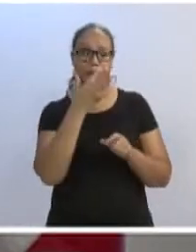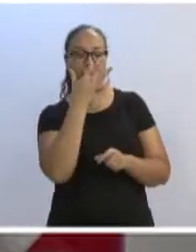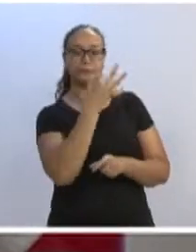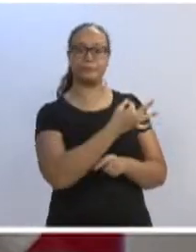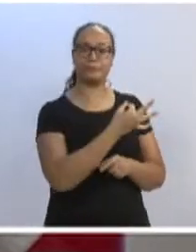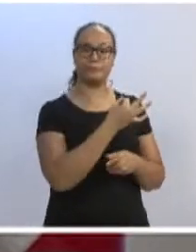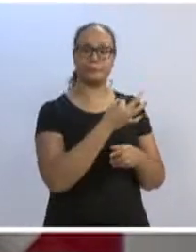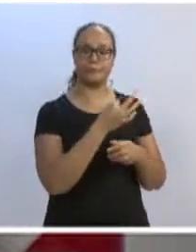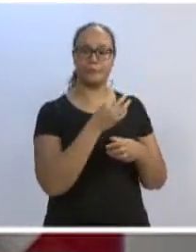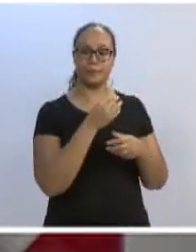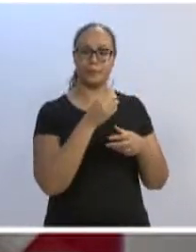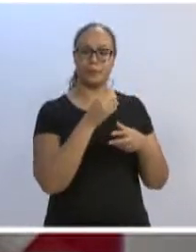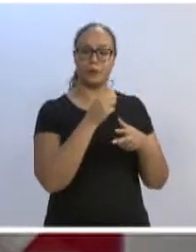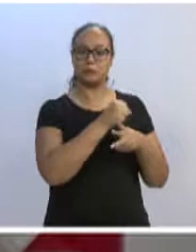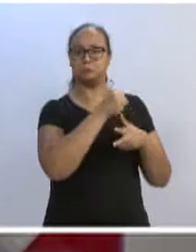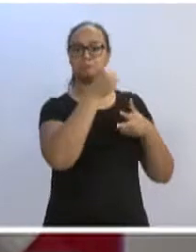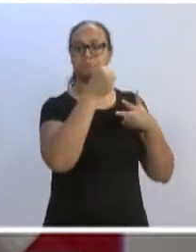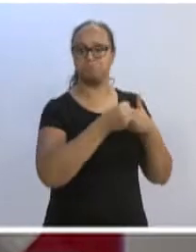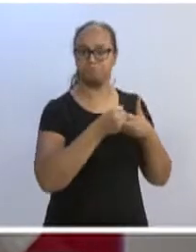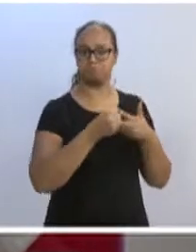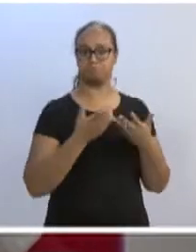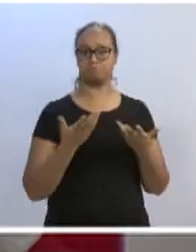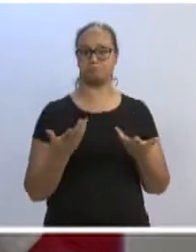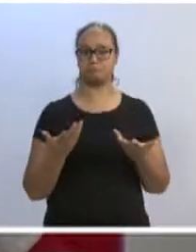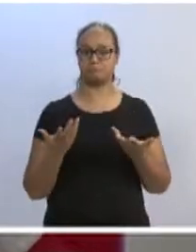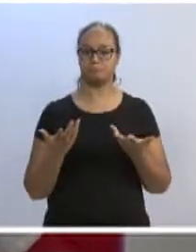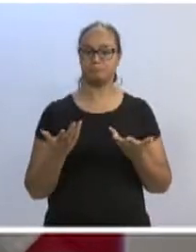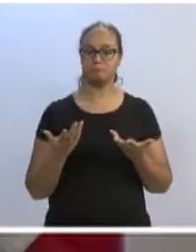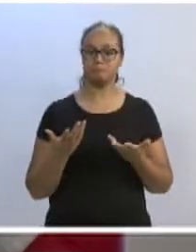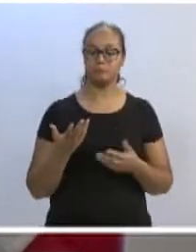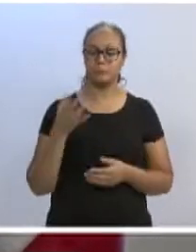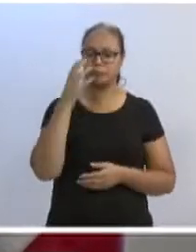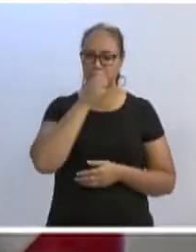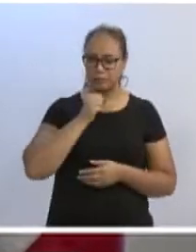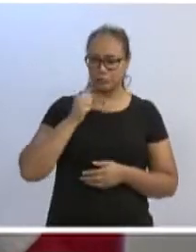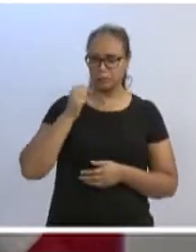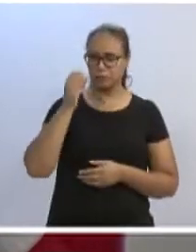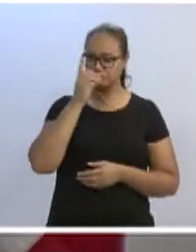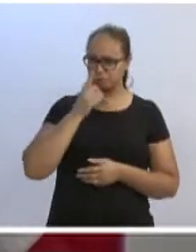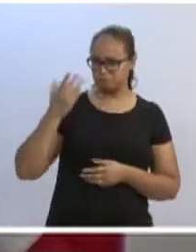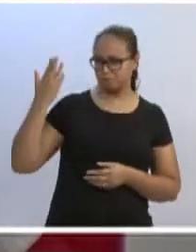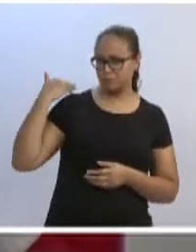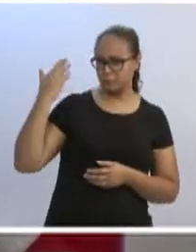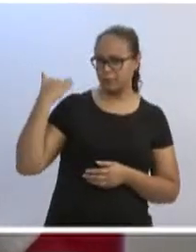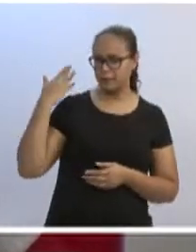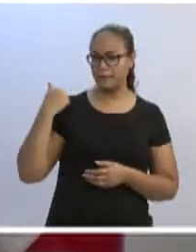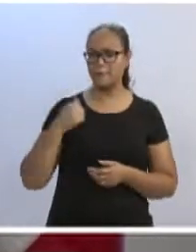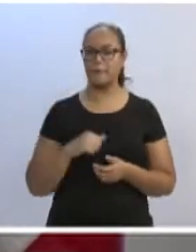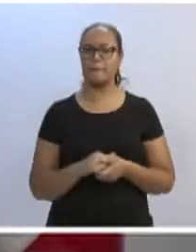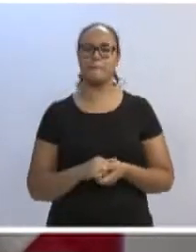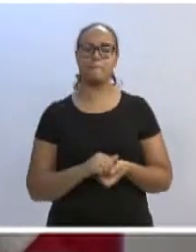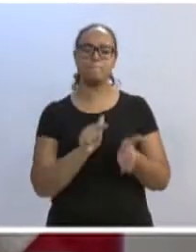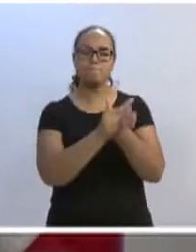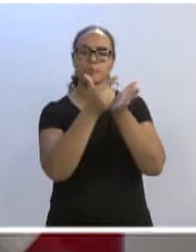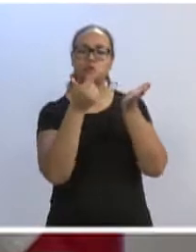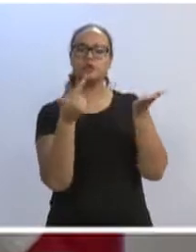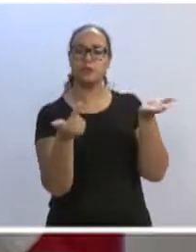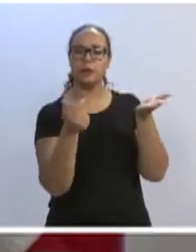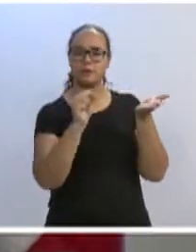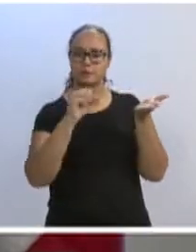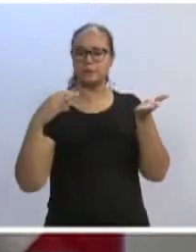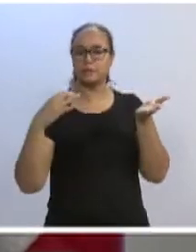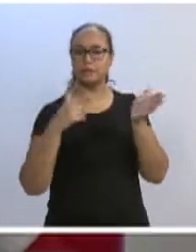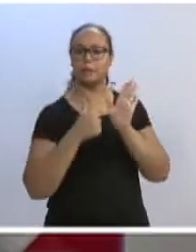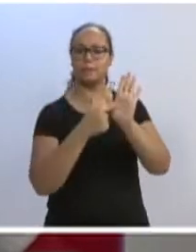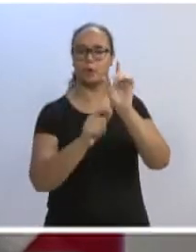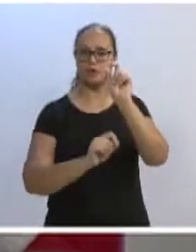No último final de semana, manchete do Santa, repasse e fica abaixo do previsto. Aqui em